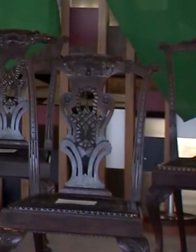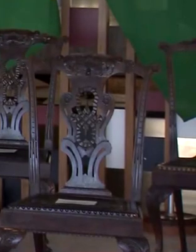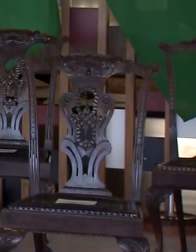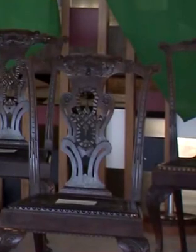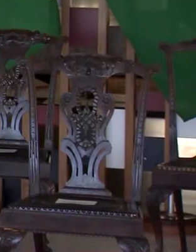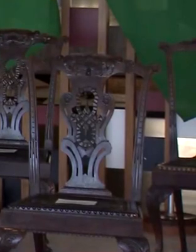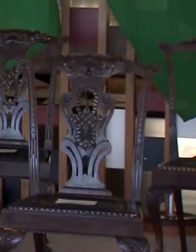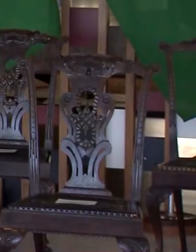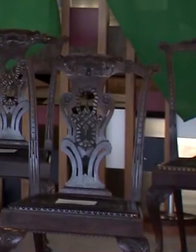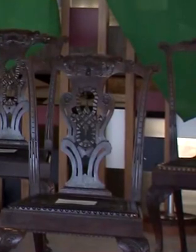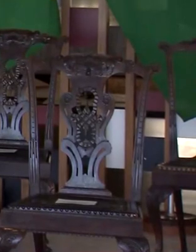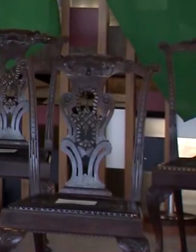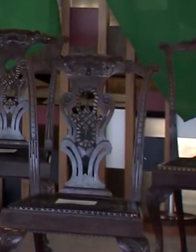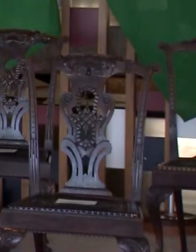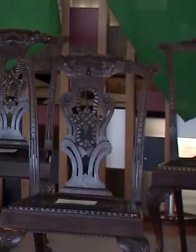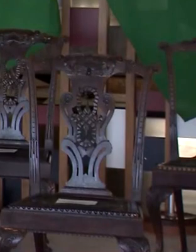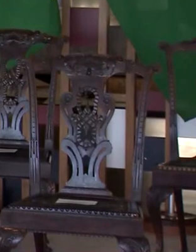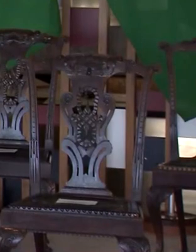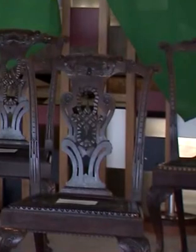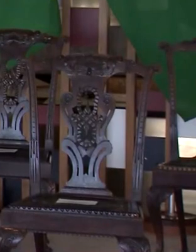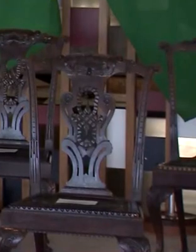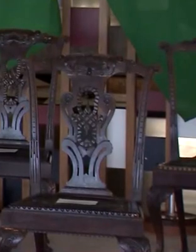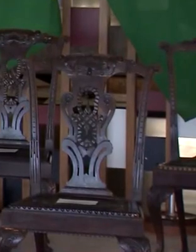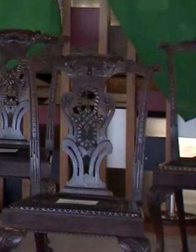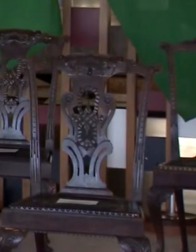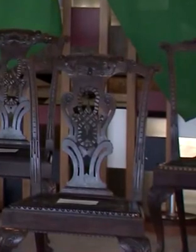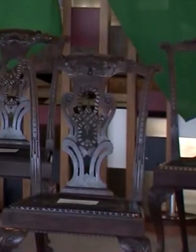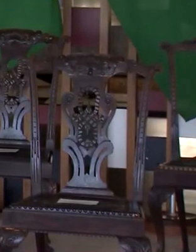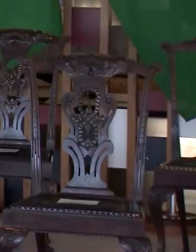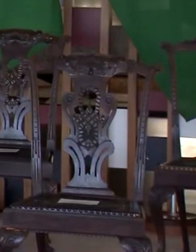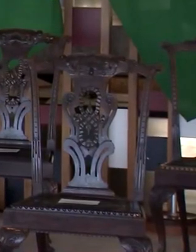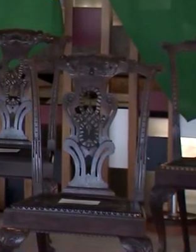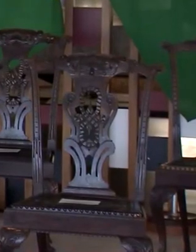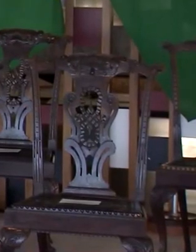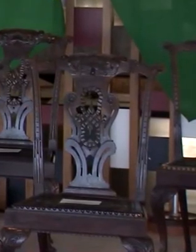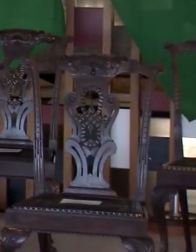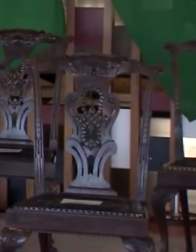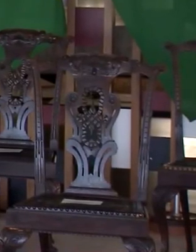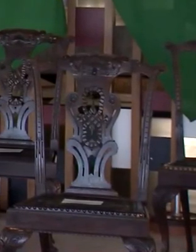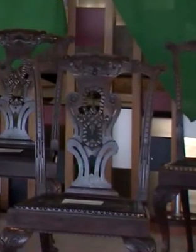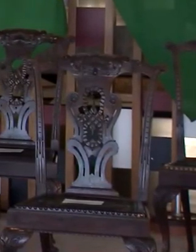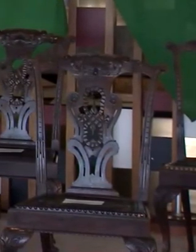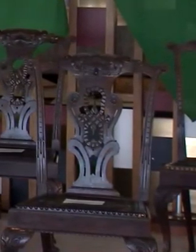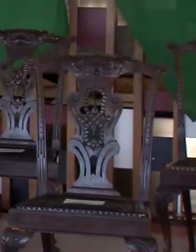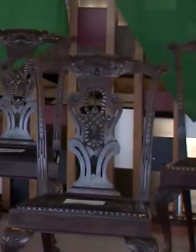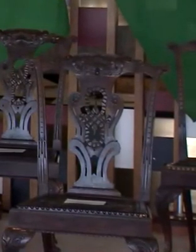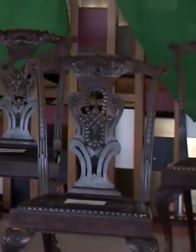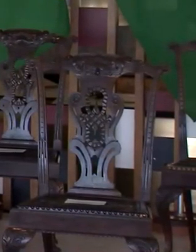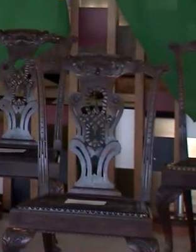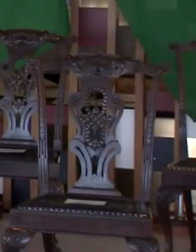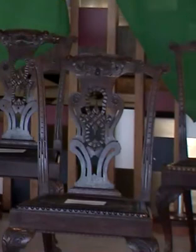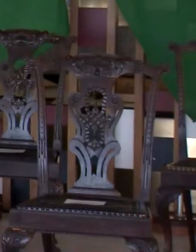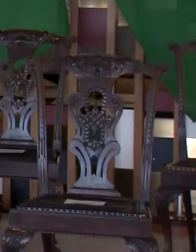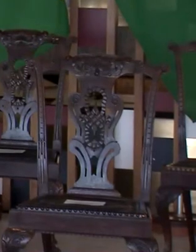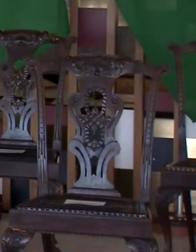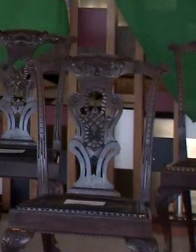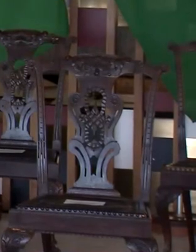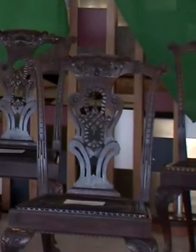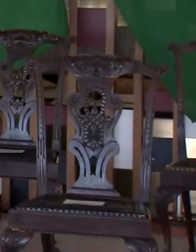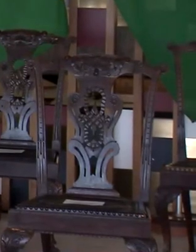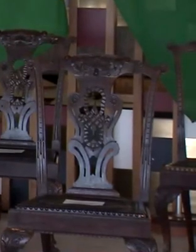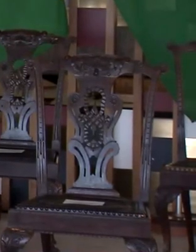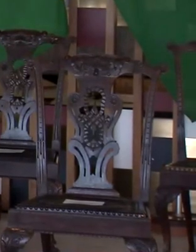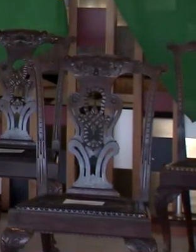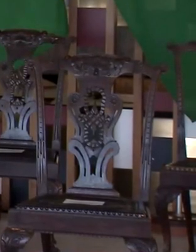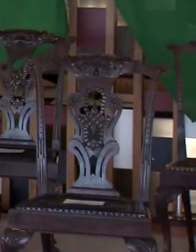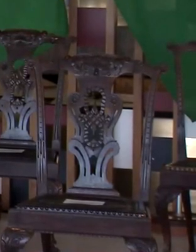também por tomar alguma medida emergencial. Se há alguma situação de risco na Amazônia, é esse conselho que toma essa medida de emergência.